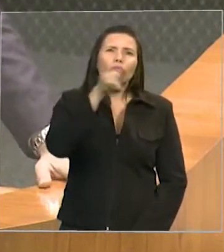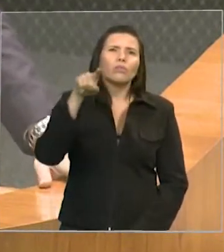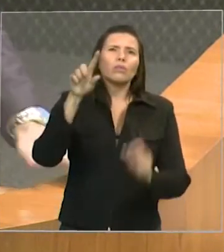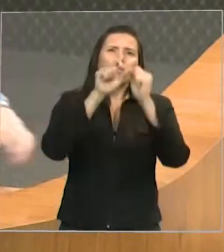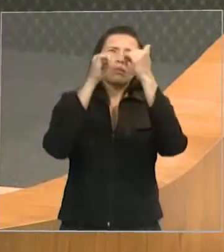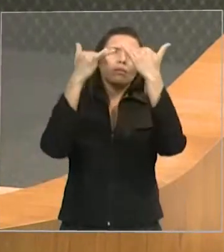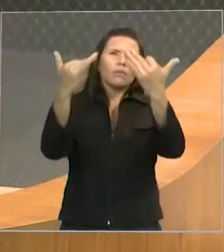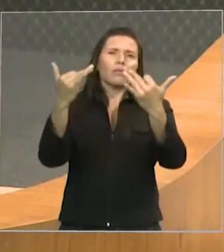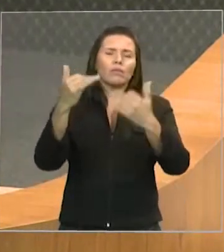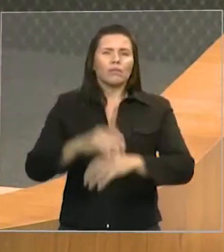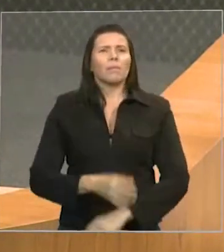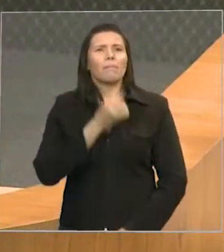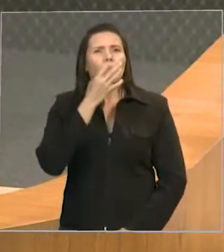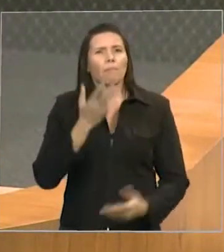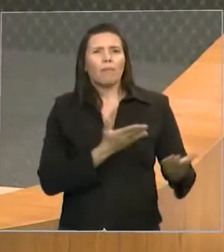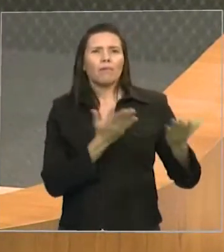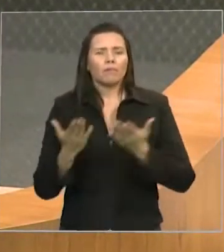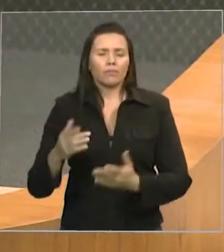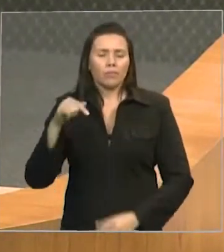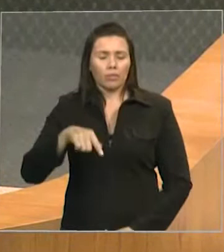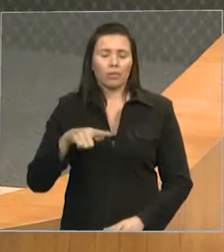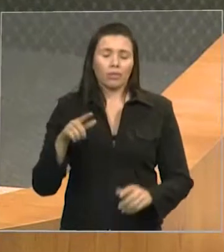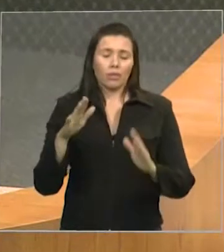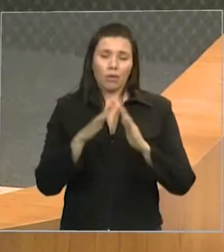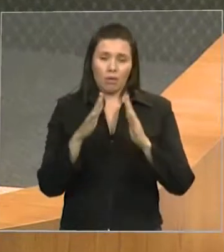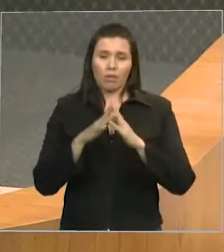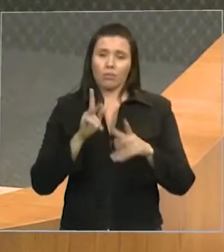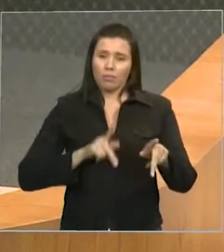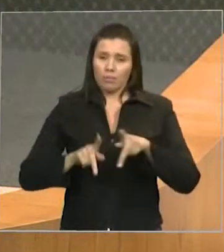bem-vindos aqui à Casa do Povo. Mas, senhor presidente,